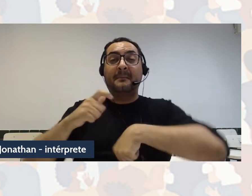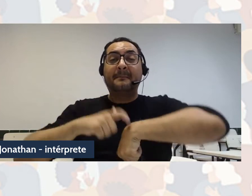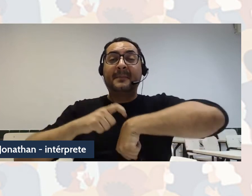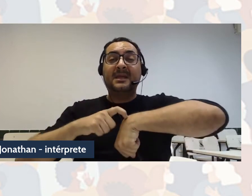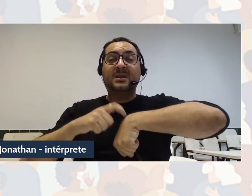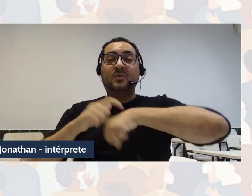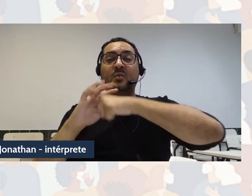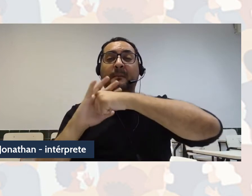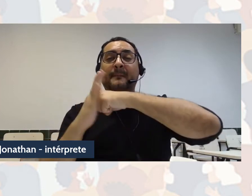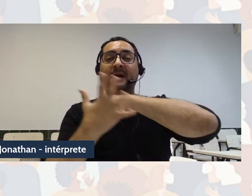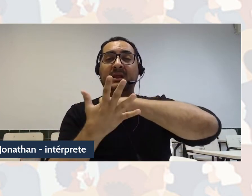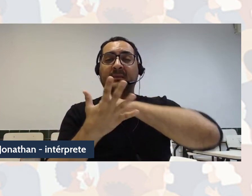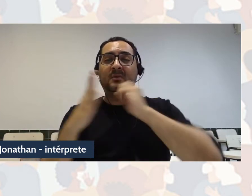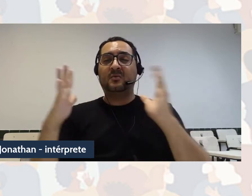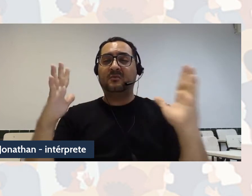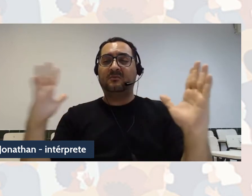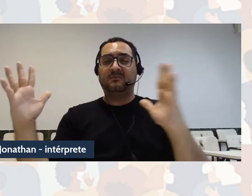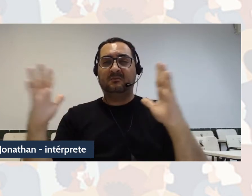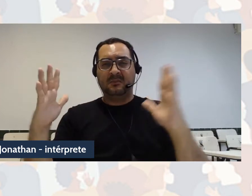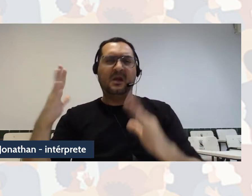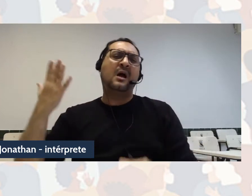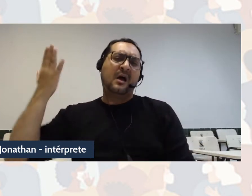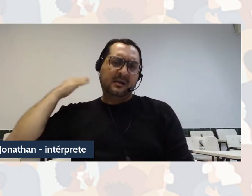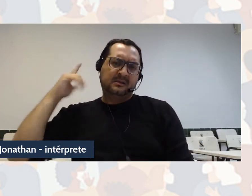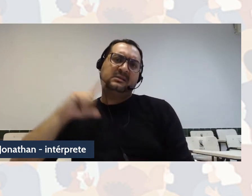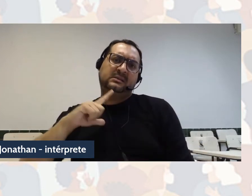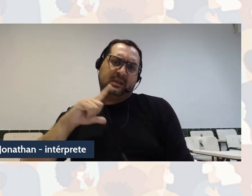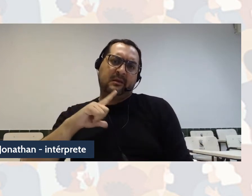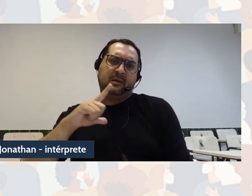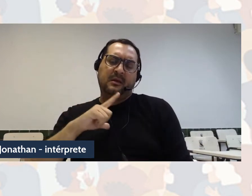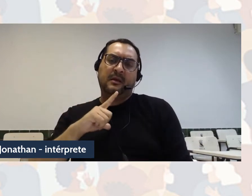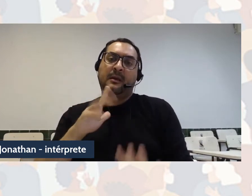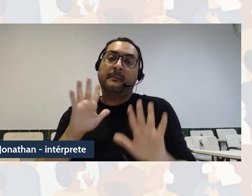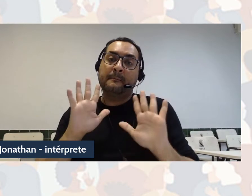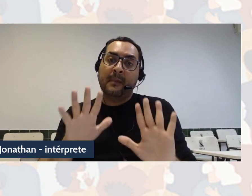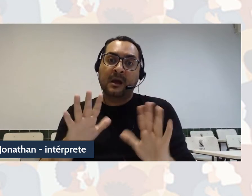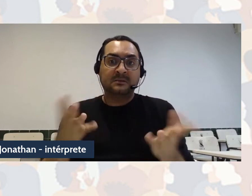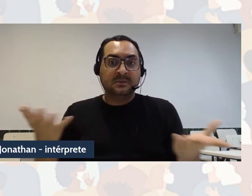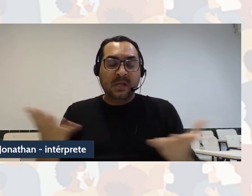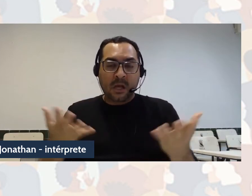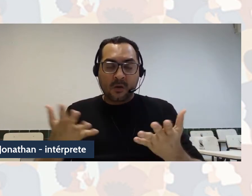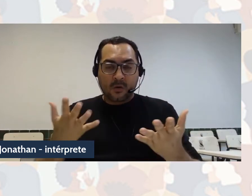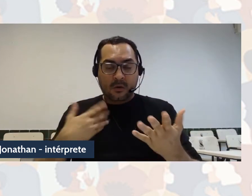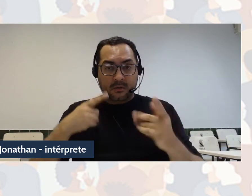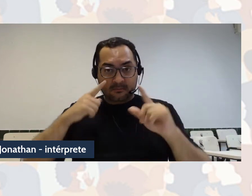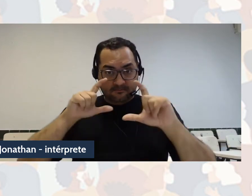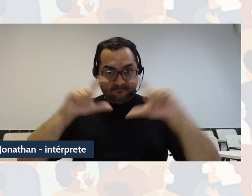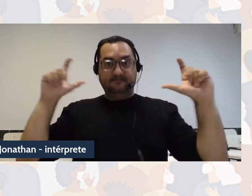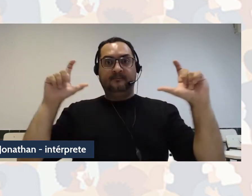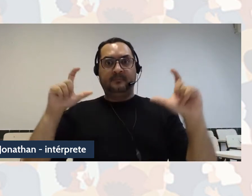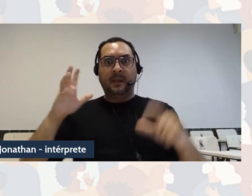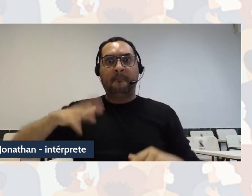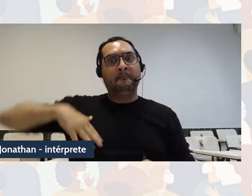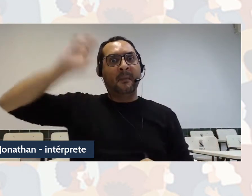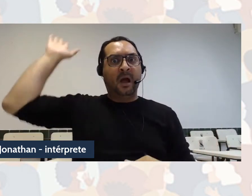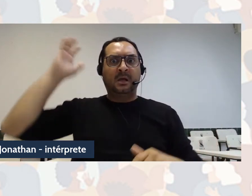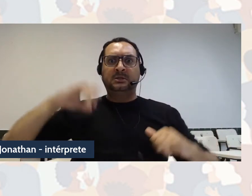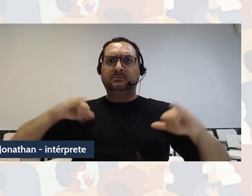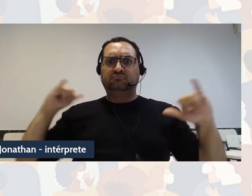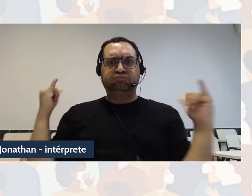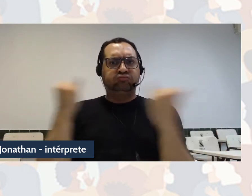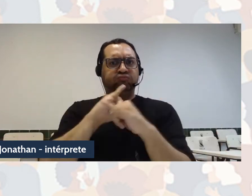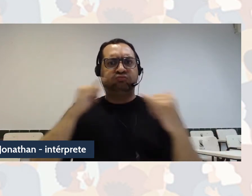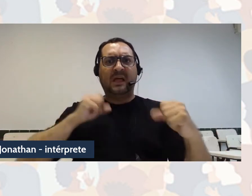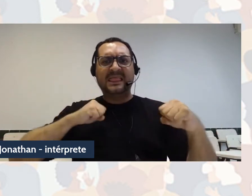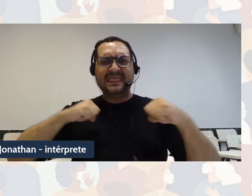questões que elas já existiam antes, mas evidentemente agora se tensionam muito mais, né, então, isso é um ponto que eu gostaria